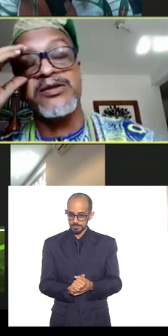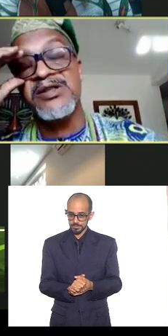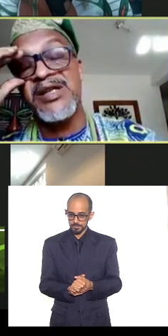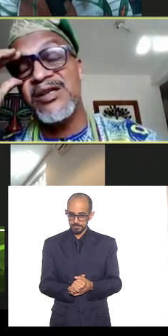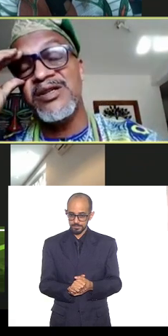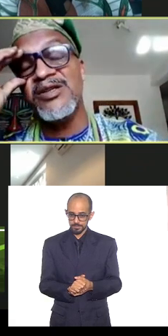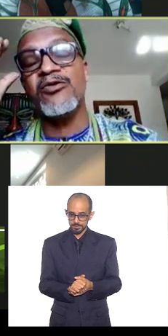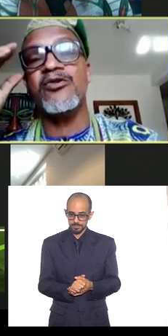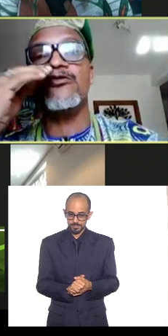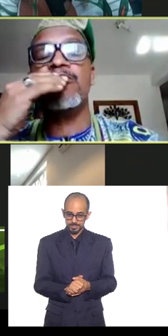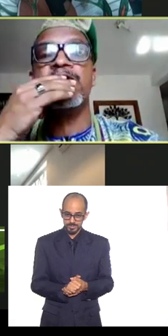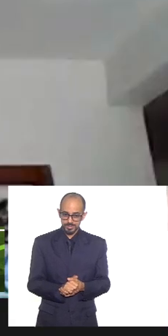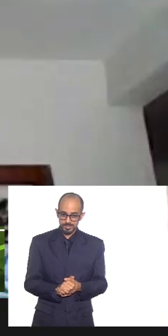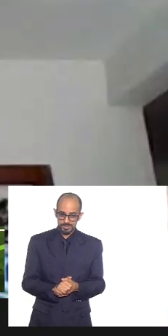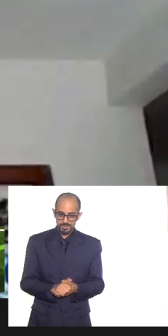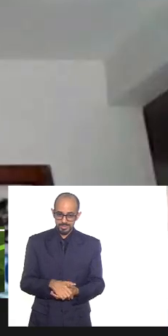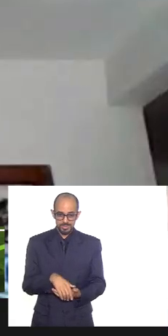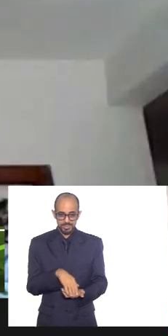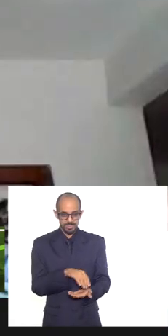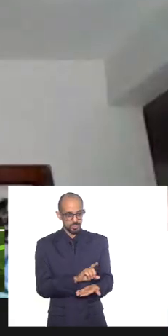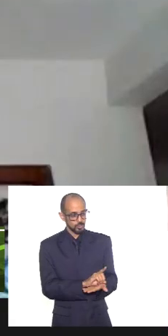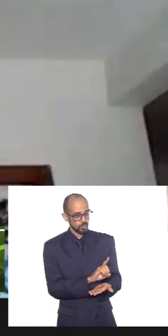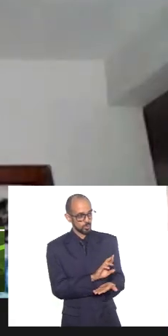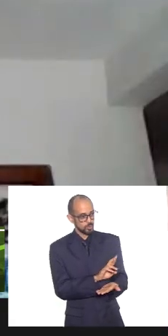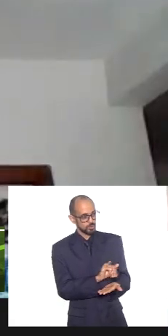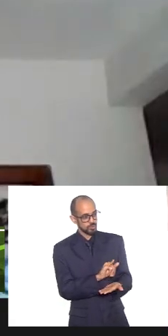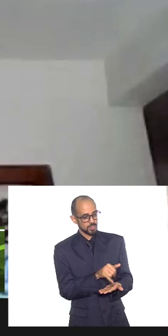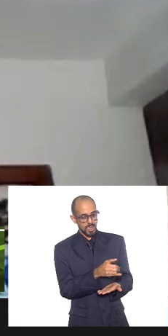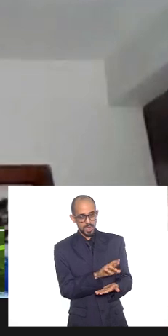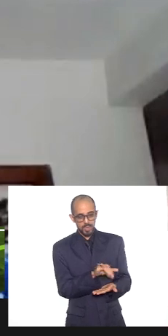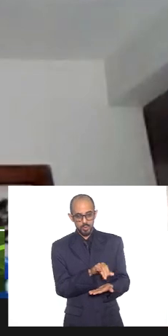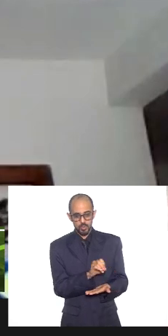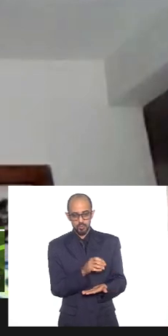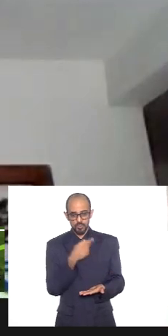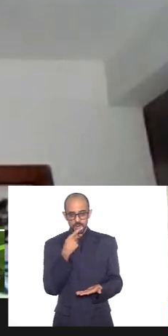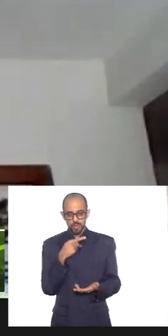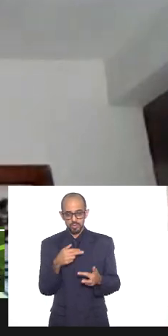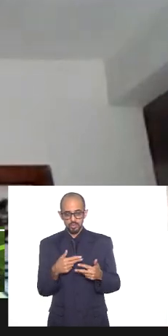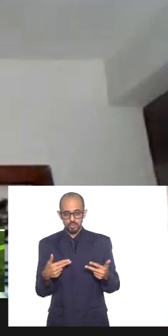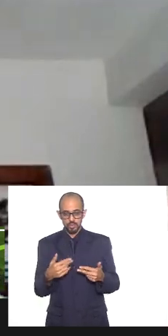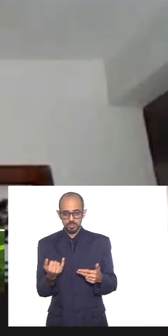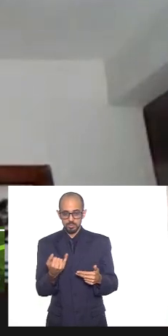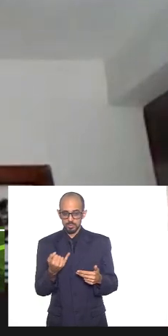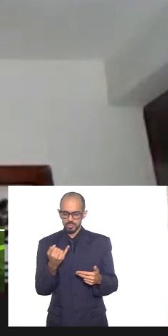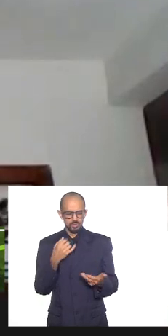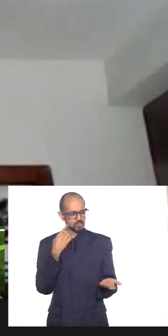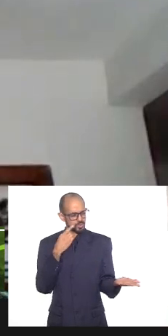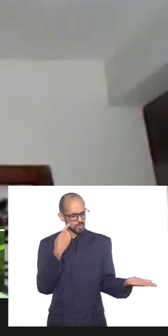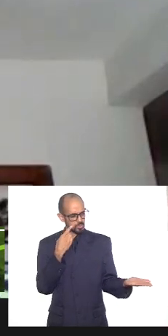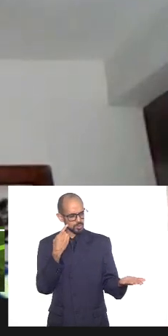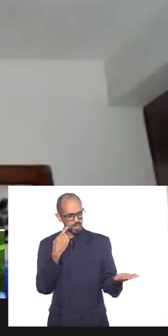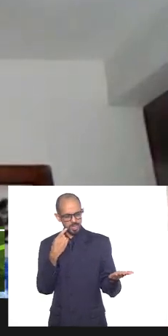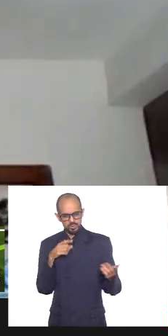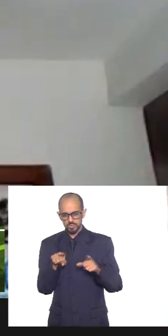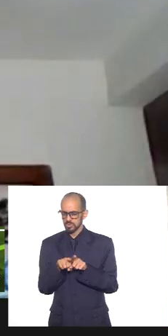jairo ele colocou questões muito importantes senhores deputados também senhoras deputadas